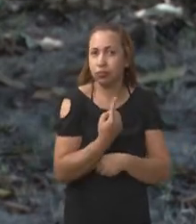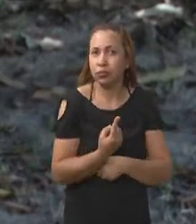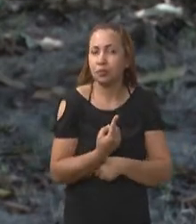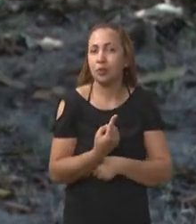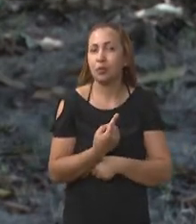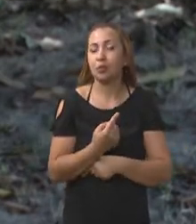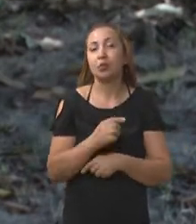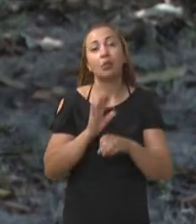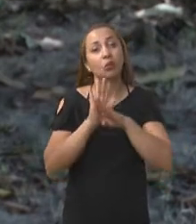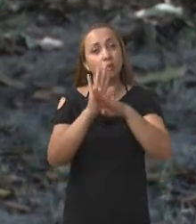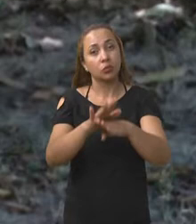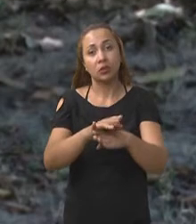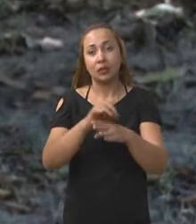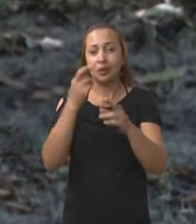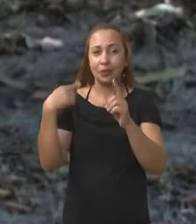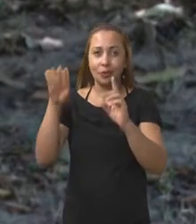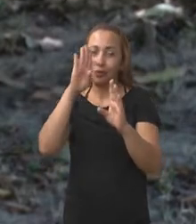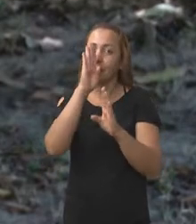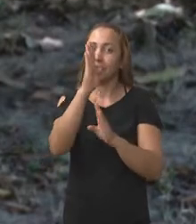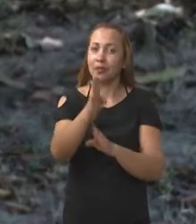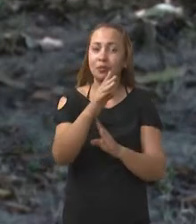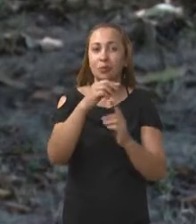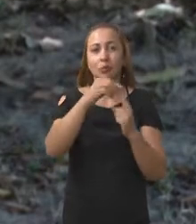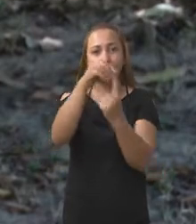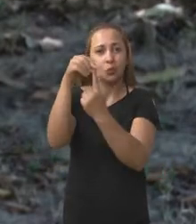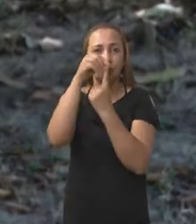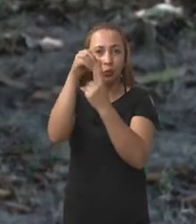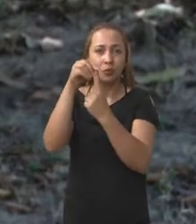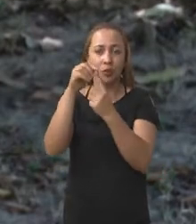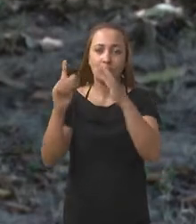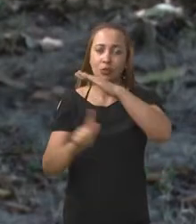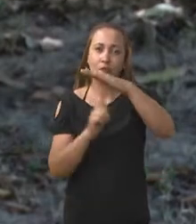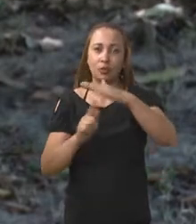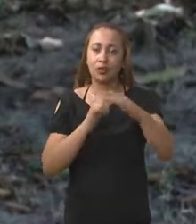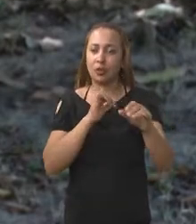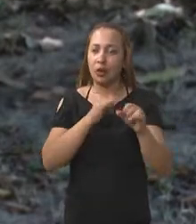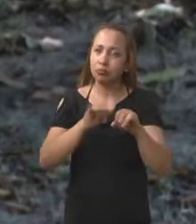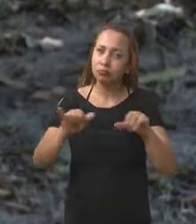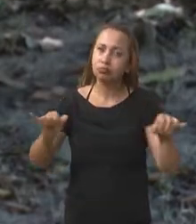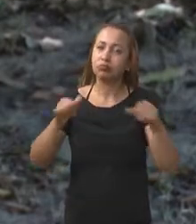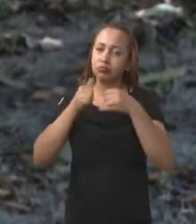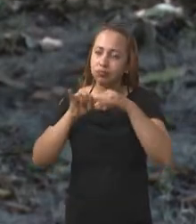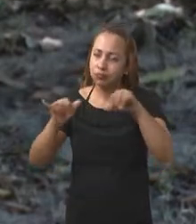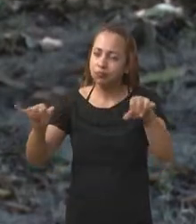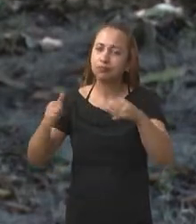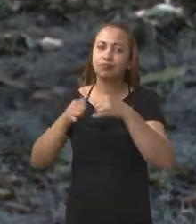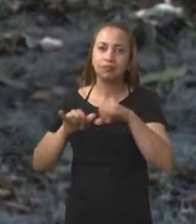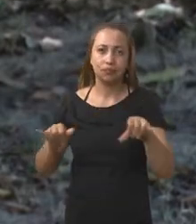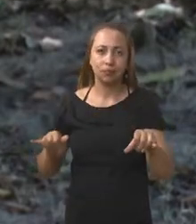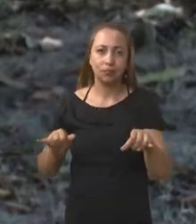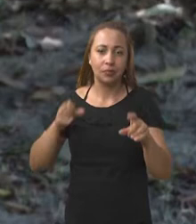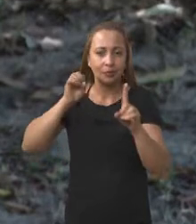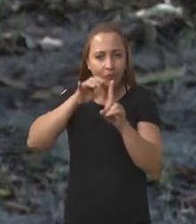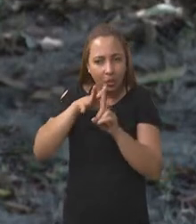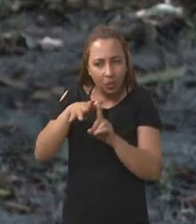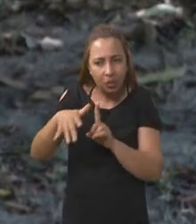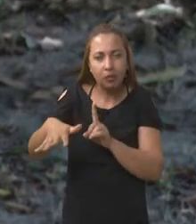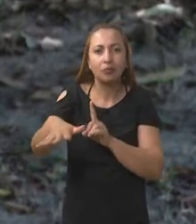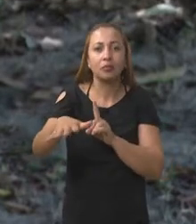distribuição atendida diretamente por uma unidade de geração distribuída. Fazendo uso dessa tecnologia,